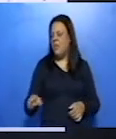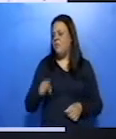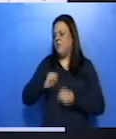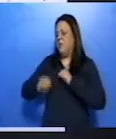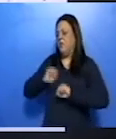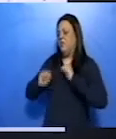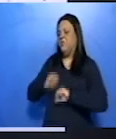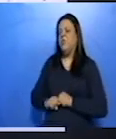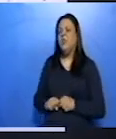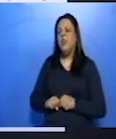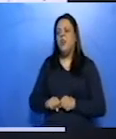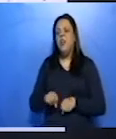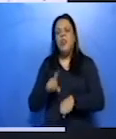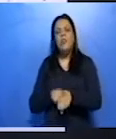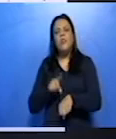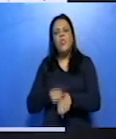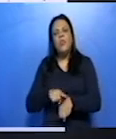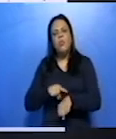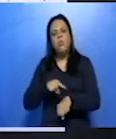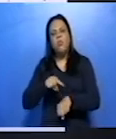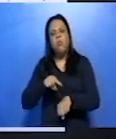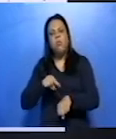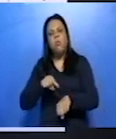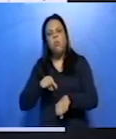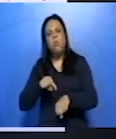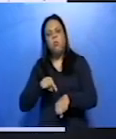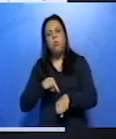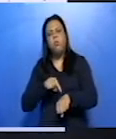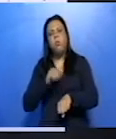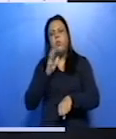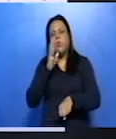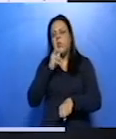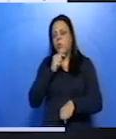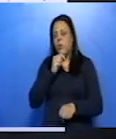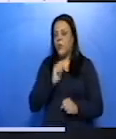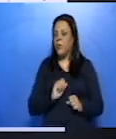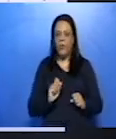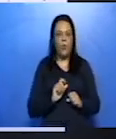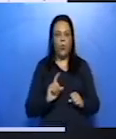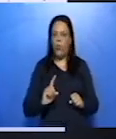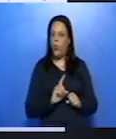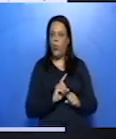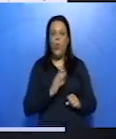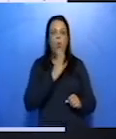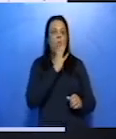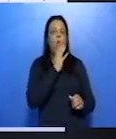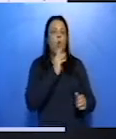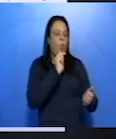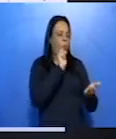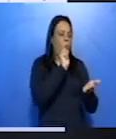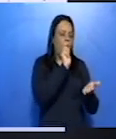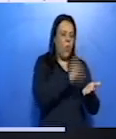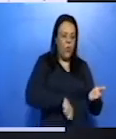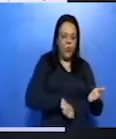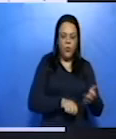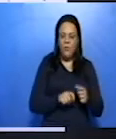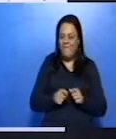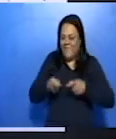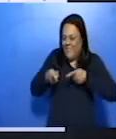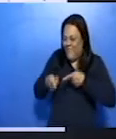por isso o tempo passava lentamente para ele. Mas ele fez muito mais que isso. Ele buscou provocar em quem? Em nós leitores,